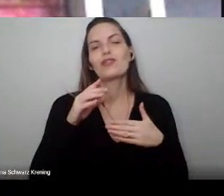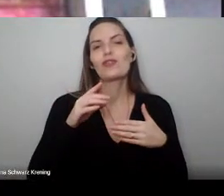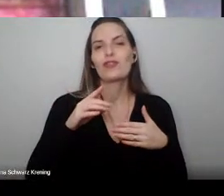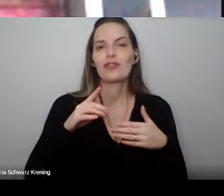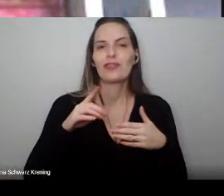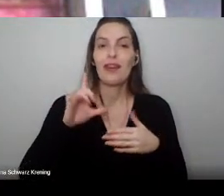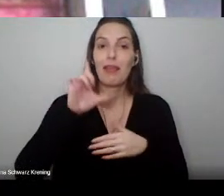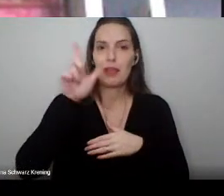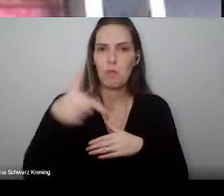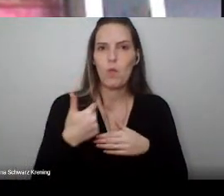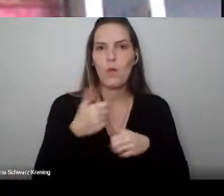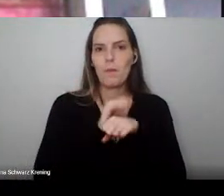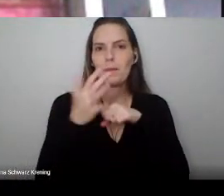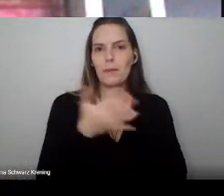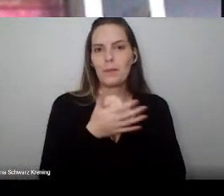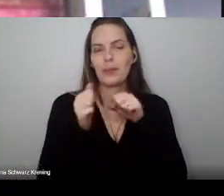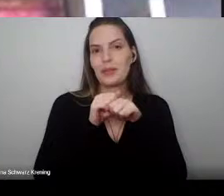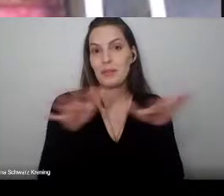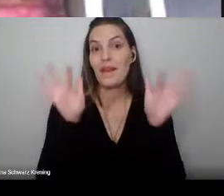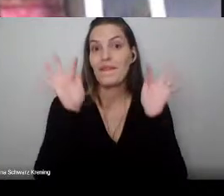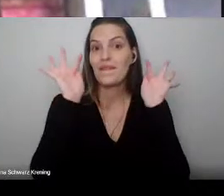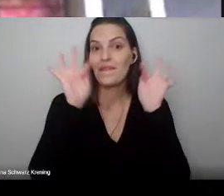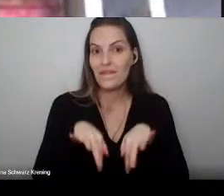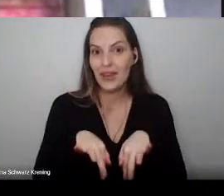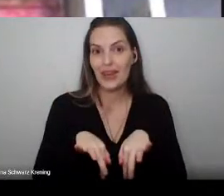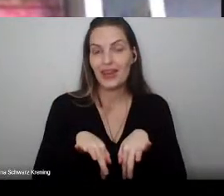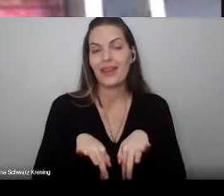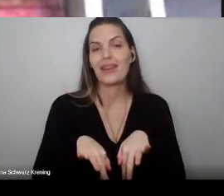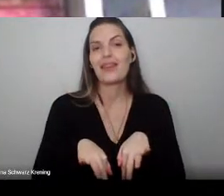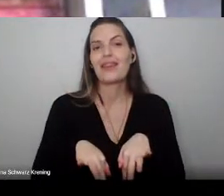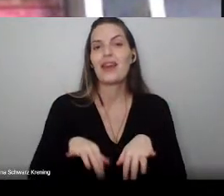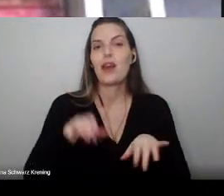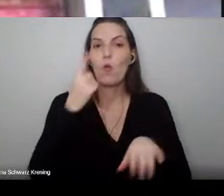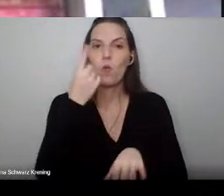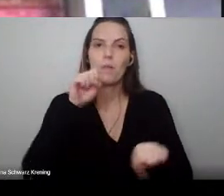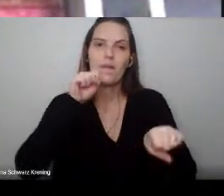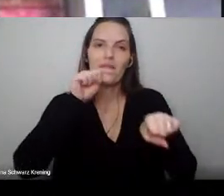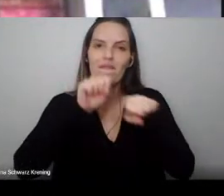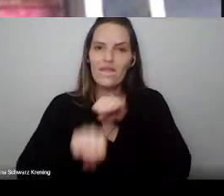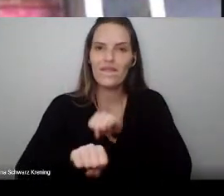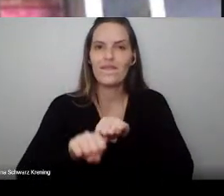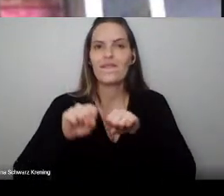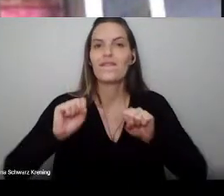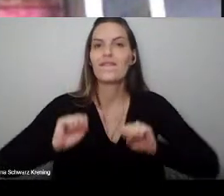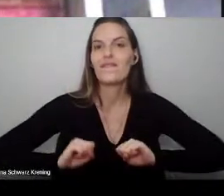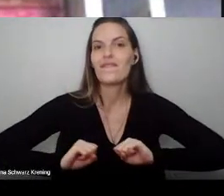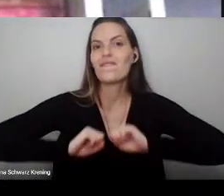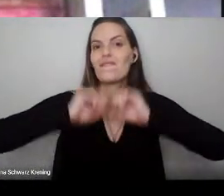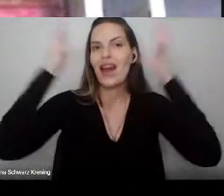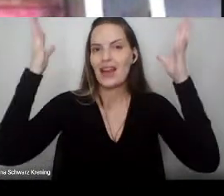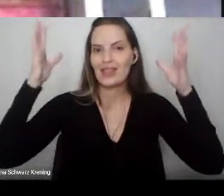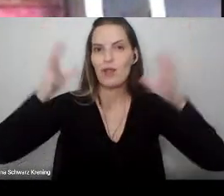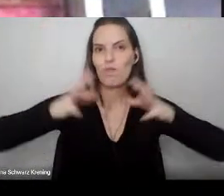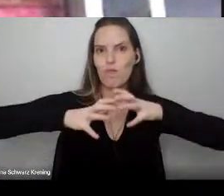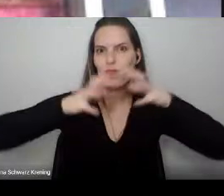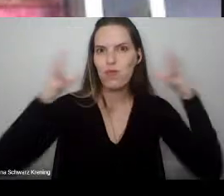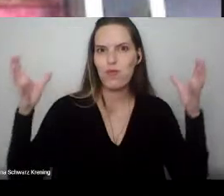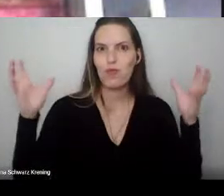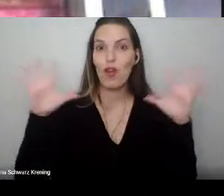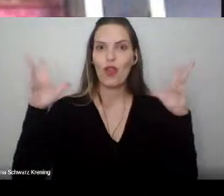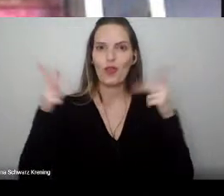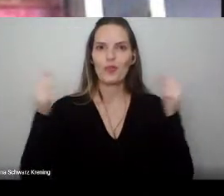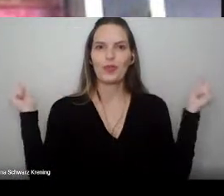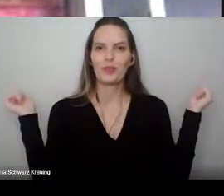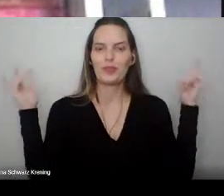universidade. Daí vocês voltem para a gente fazer uma festa. Mas não deixem que nada apague o brilho dessa conquista de